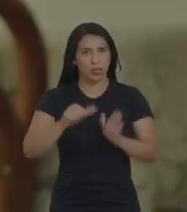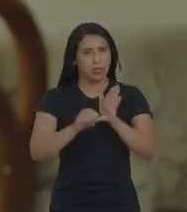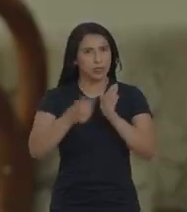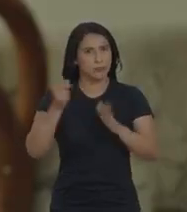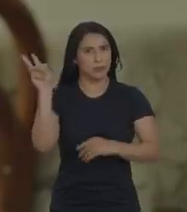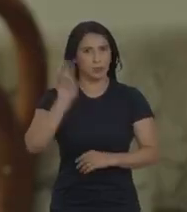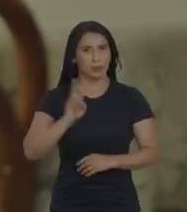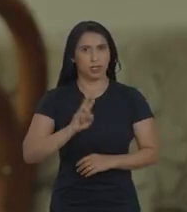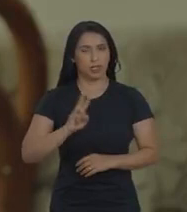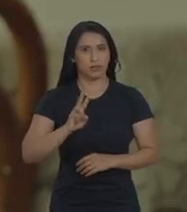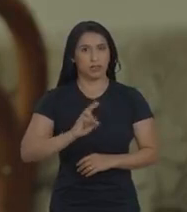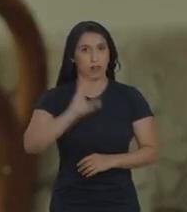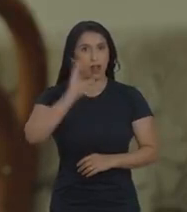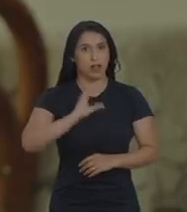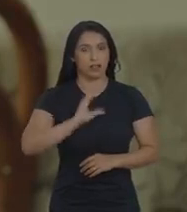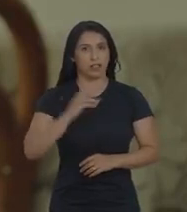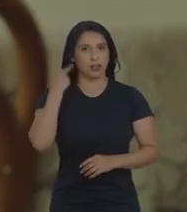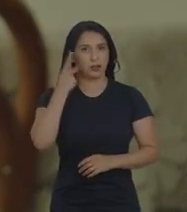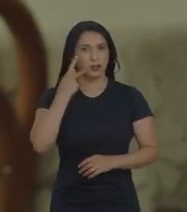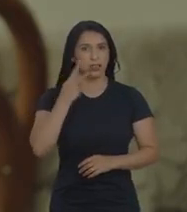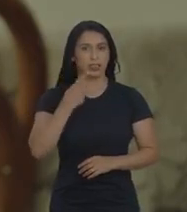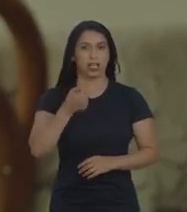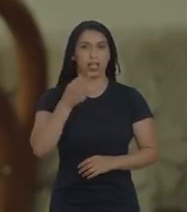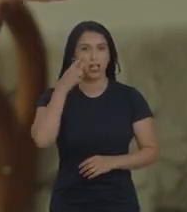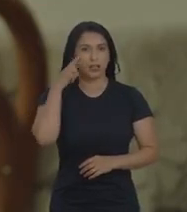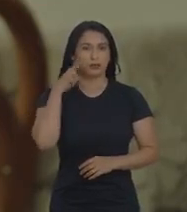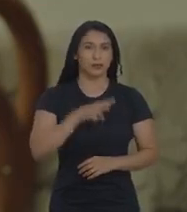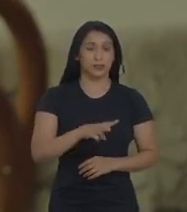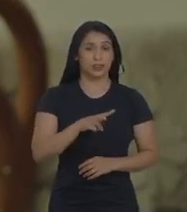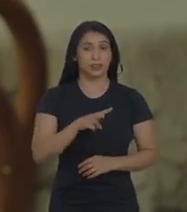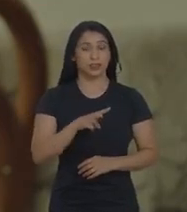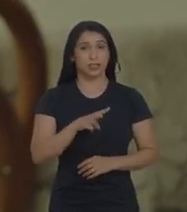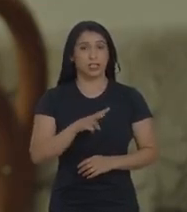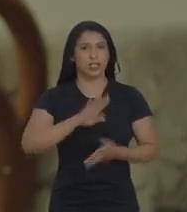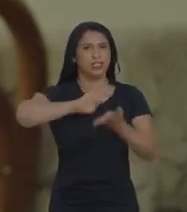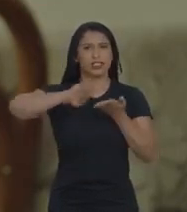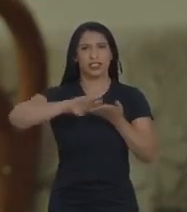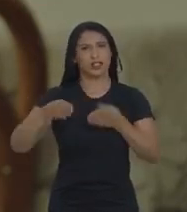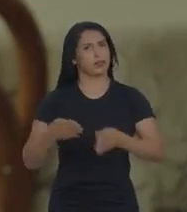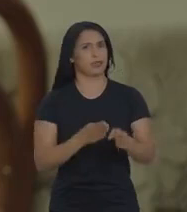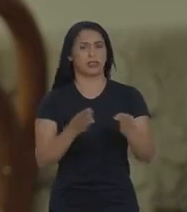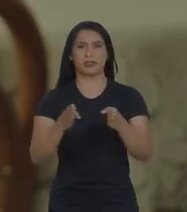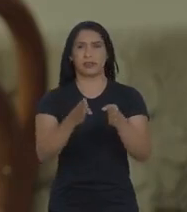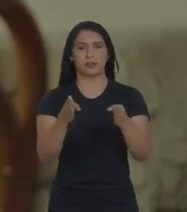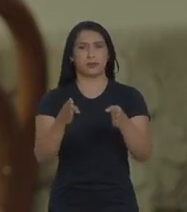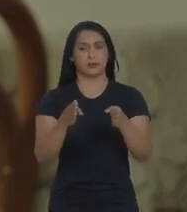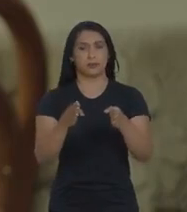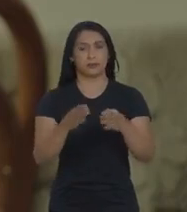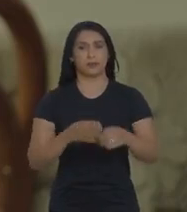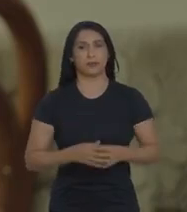primeira vez que ele fosse candidatar, eu ainda tentando ver se tirava ele desse caminho,